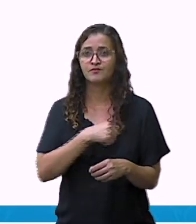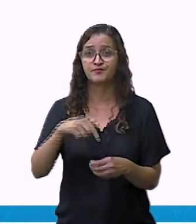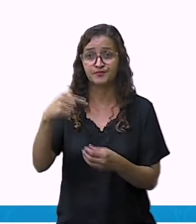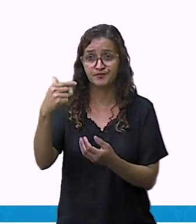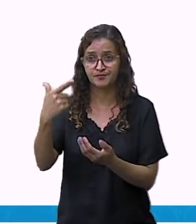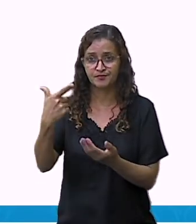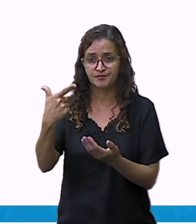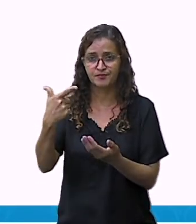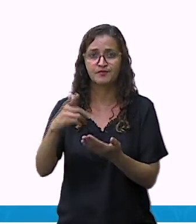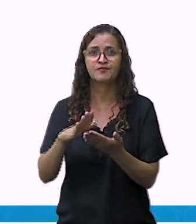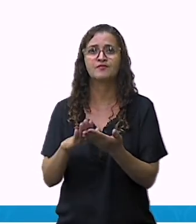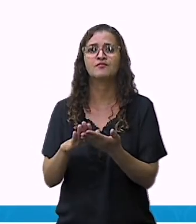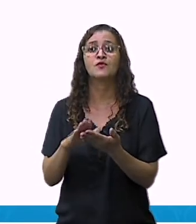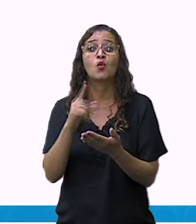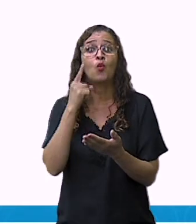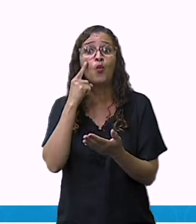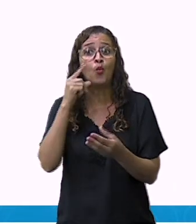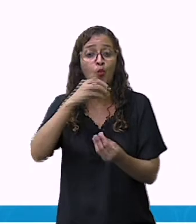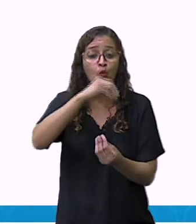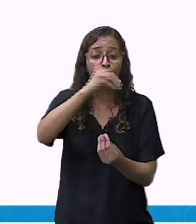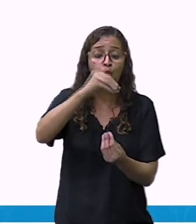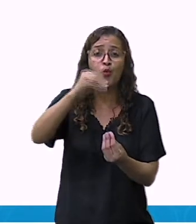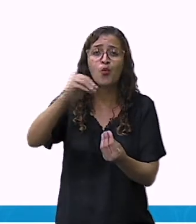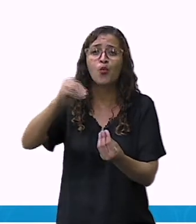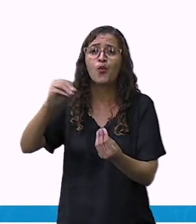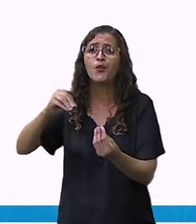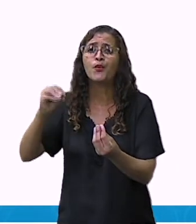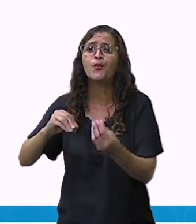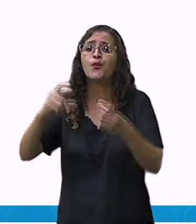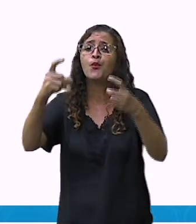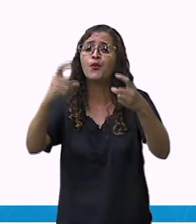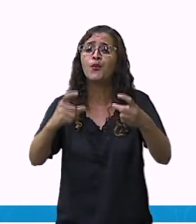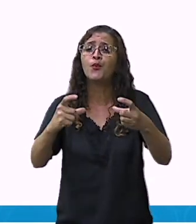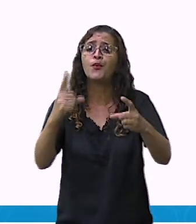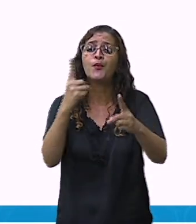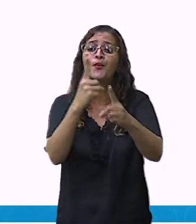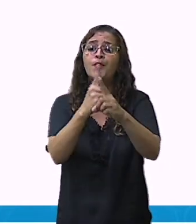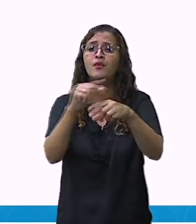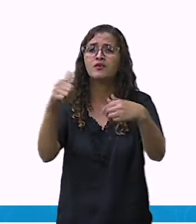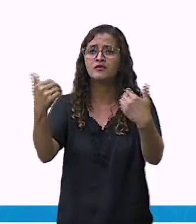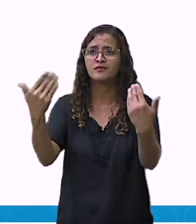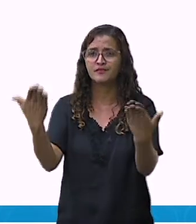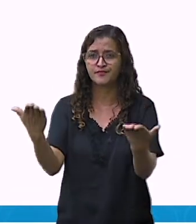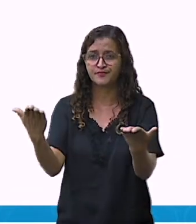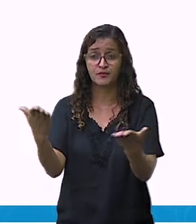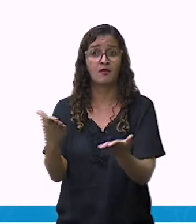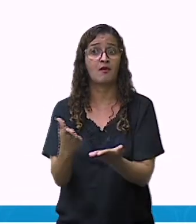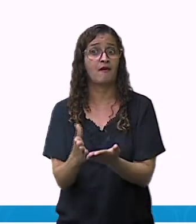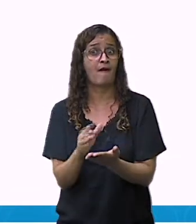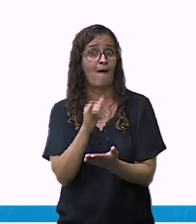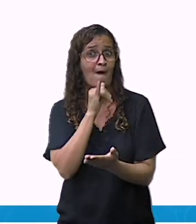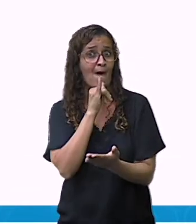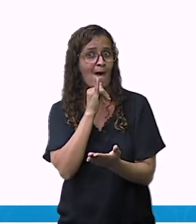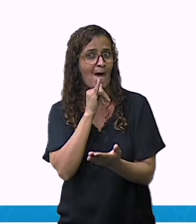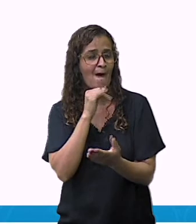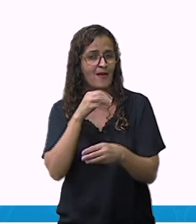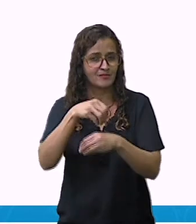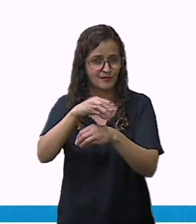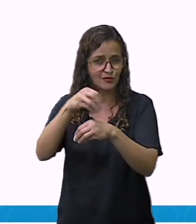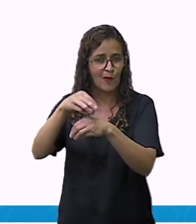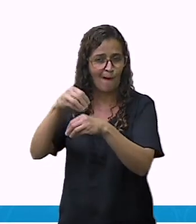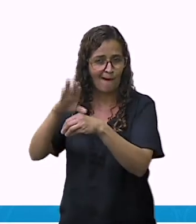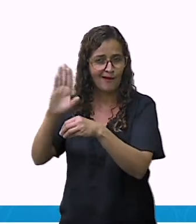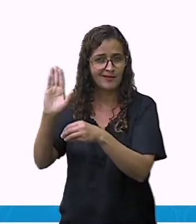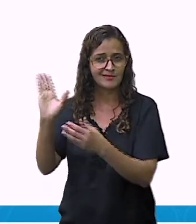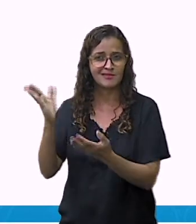ser encontrados os fungos? Eu acabei de dar aí os exemplos para você. E a nossa